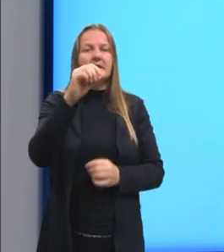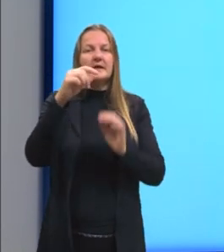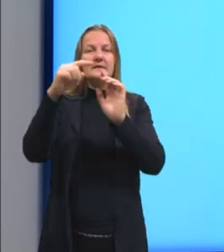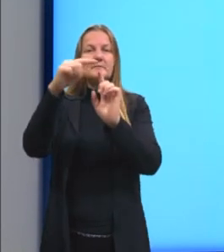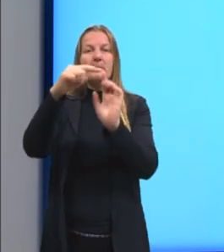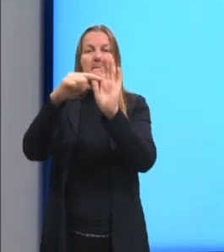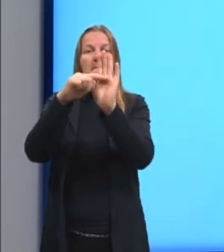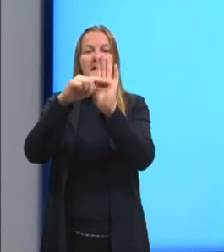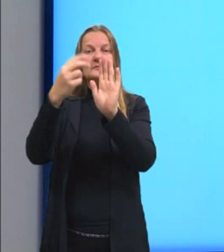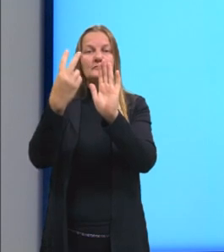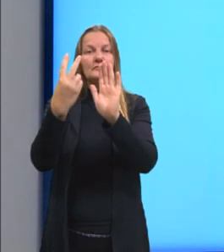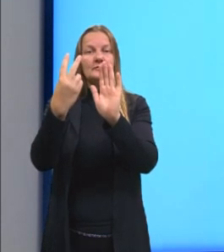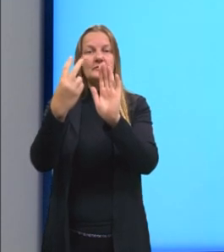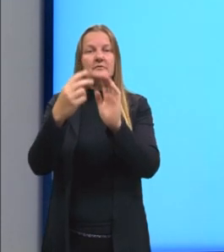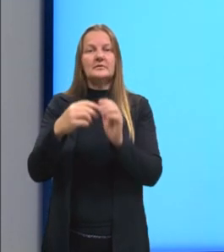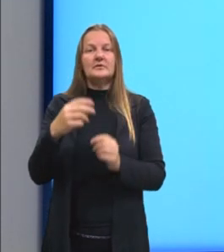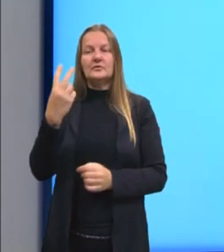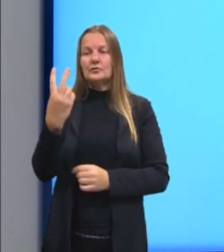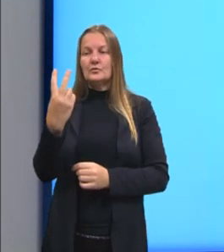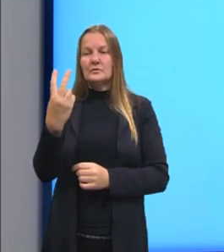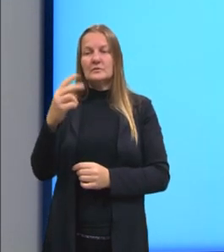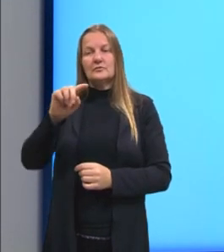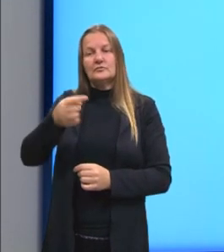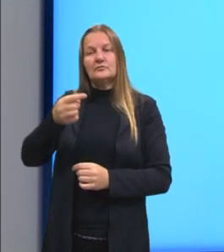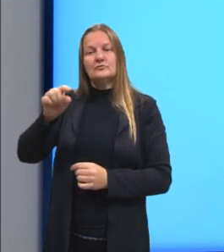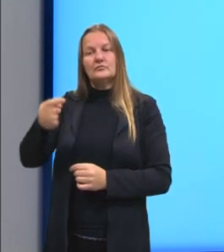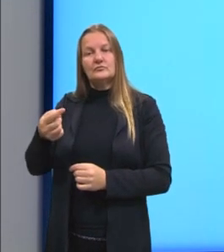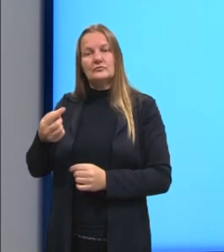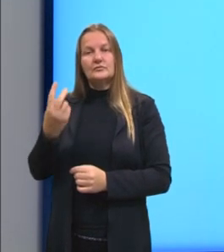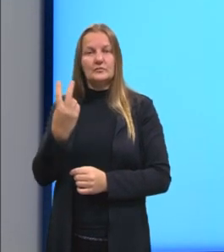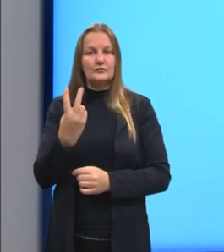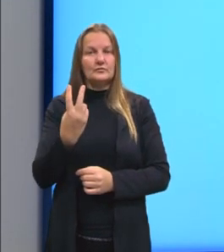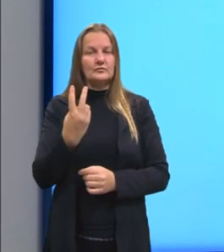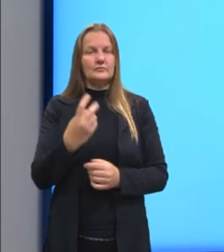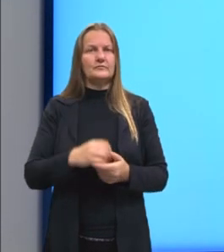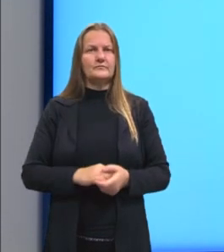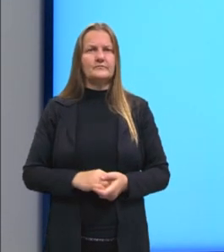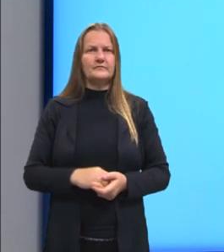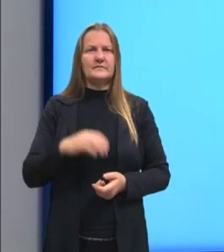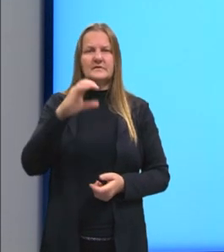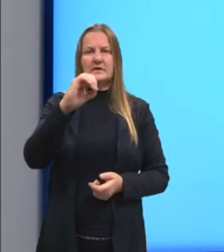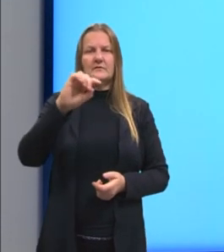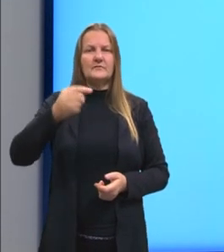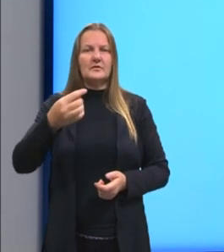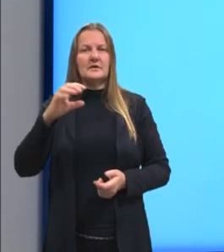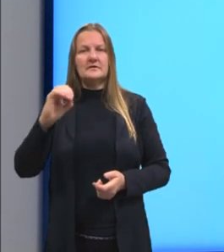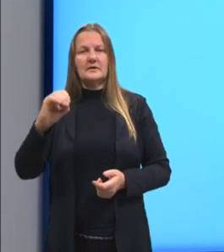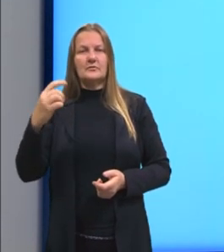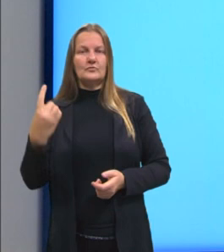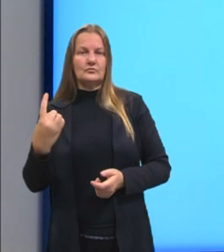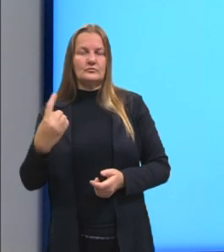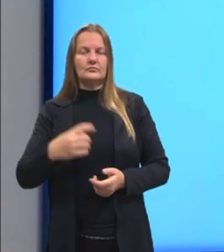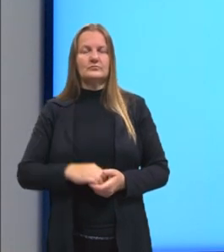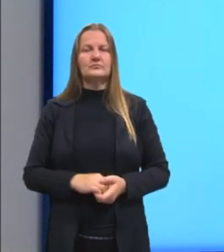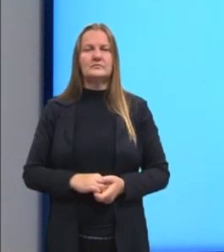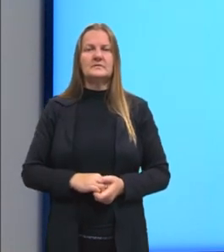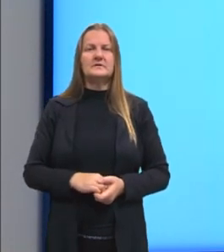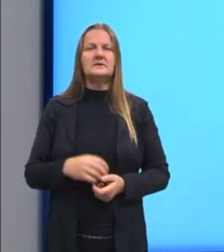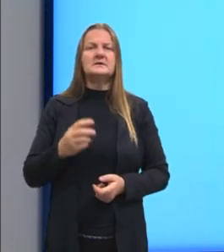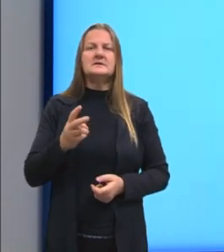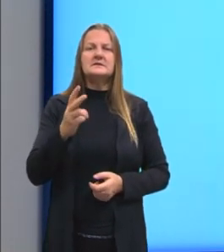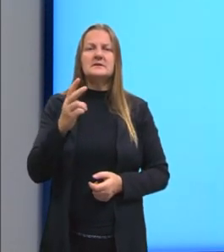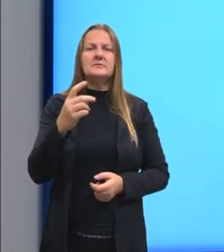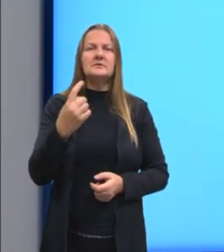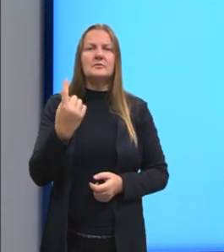2 significa que eu tenho 2 casas decimais. Portanto, 0,01. Sempre vai ser o